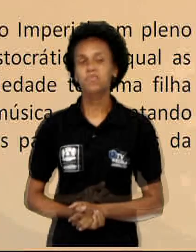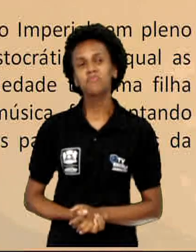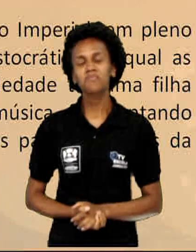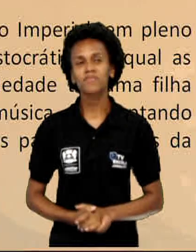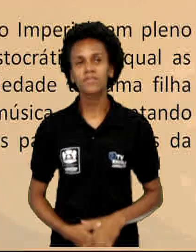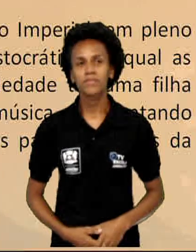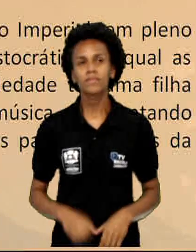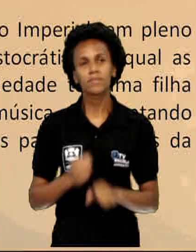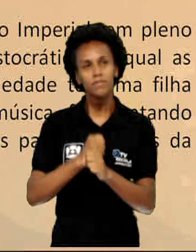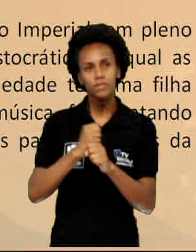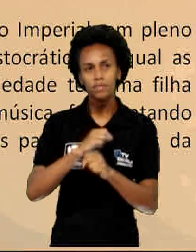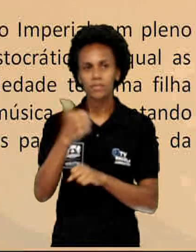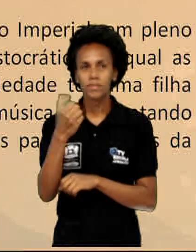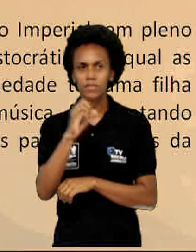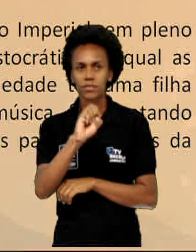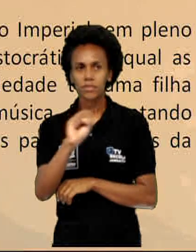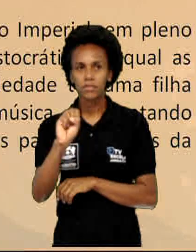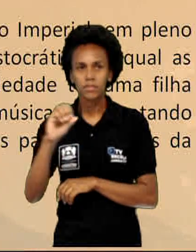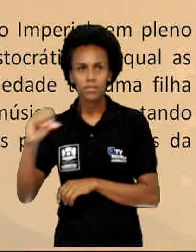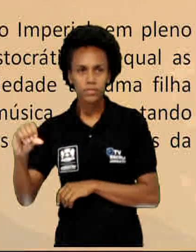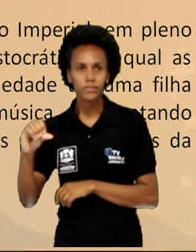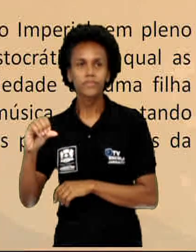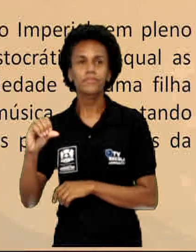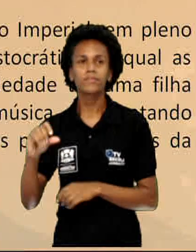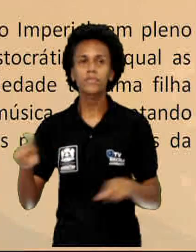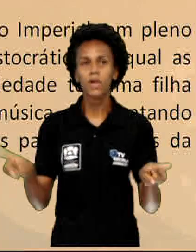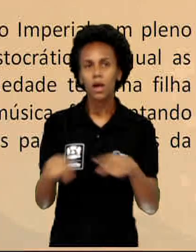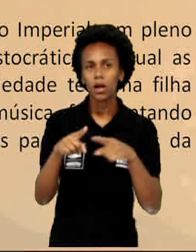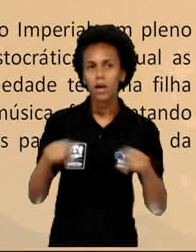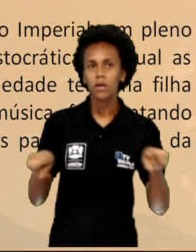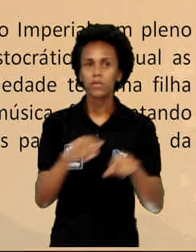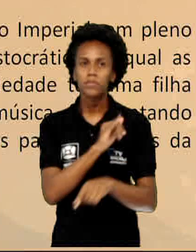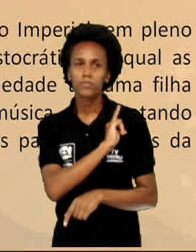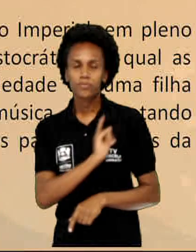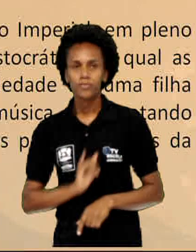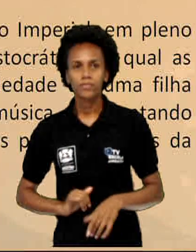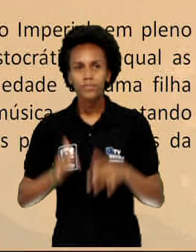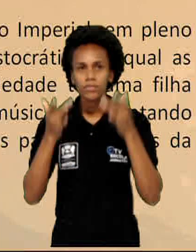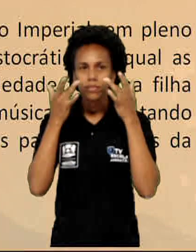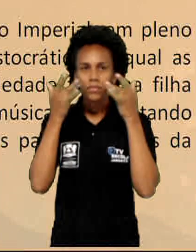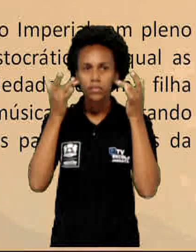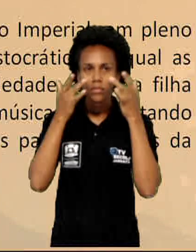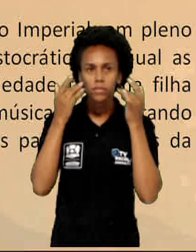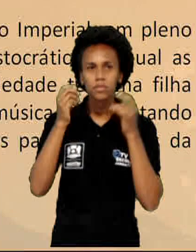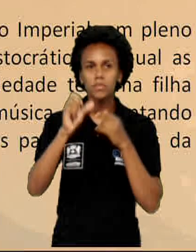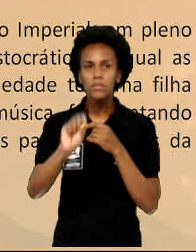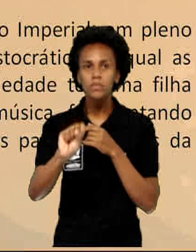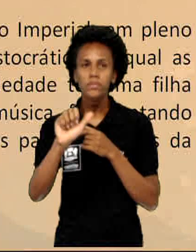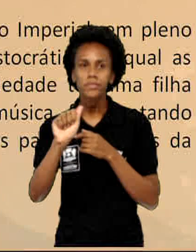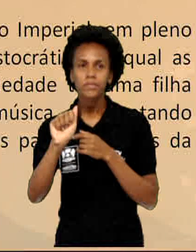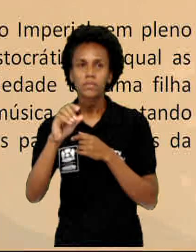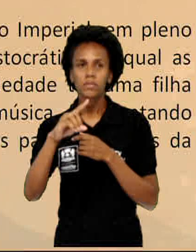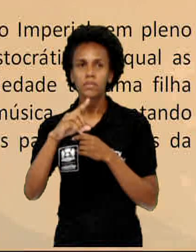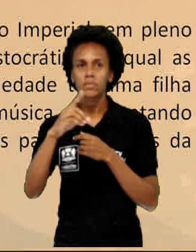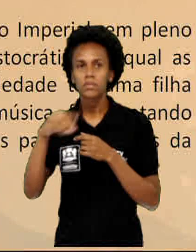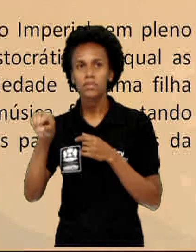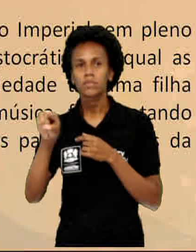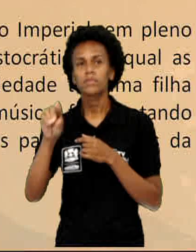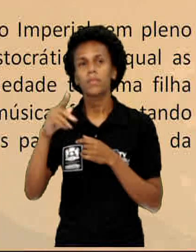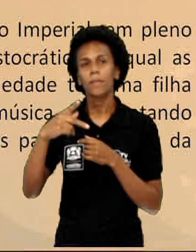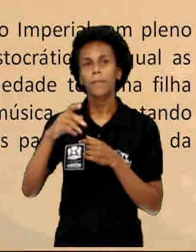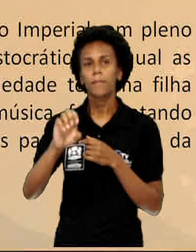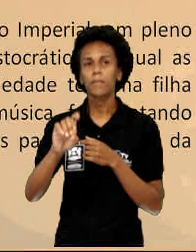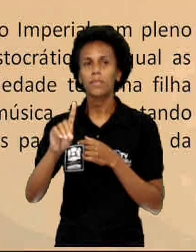Em 1889, regeu no Imperial Teatro São Pedro de Alcântara